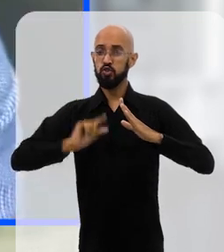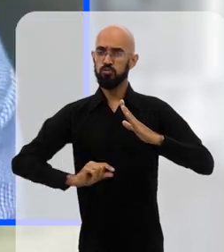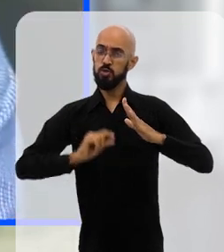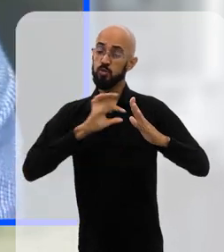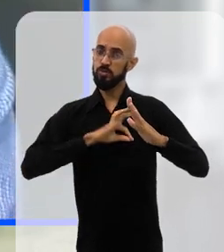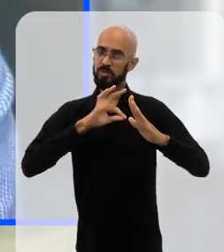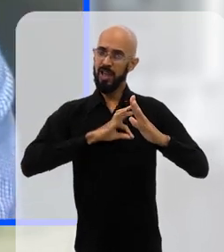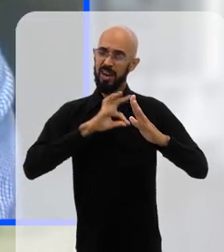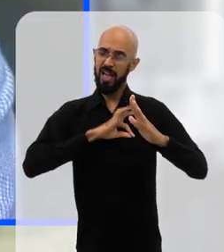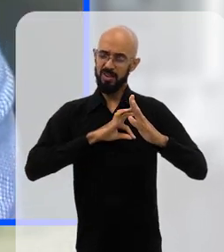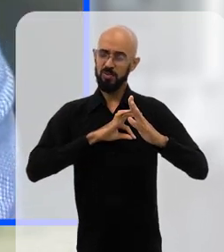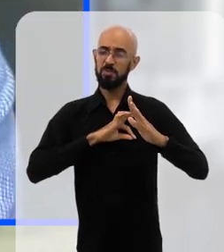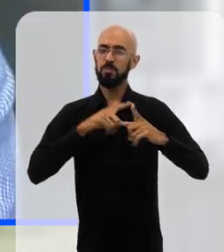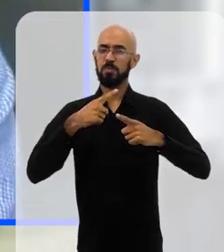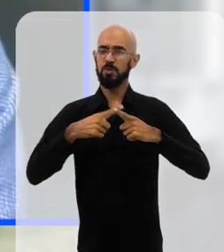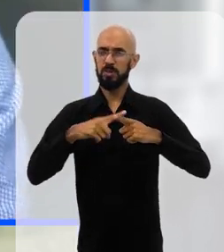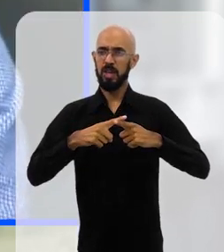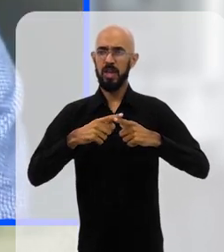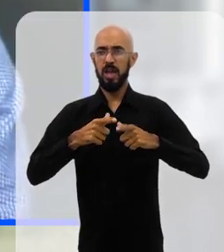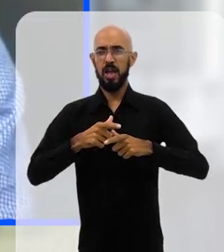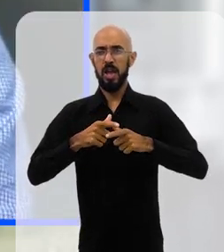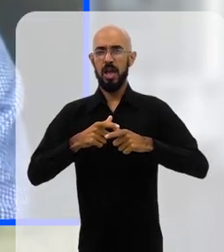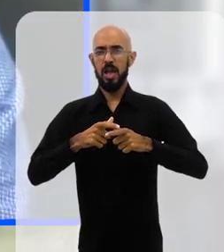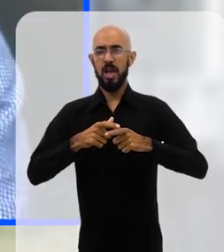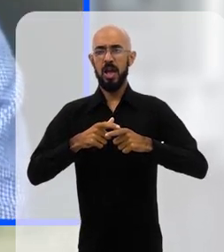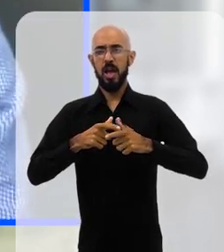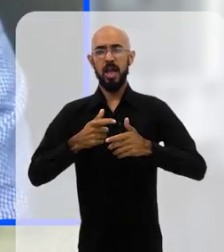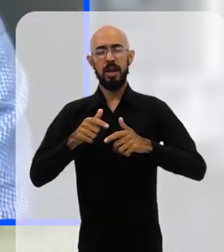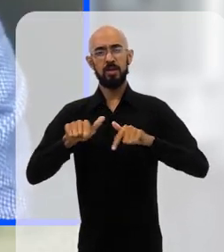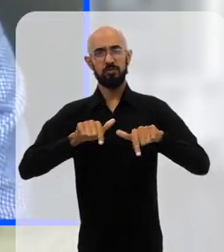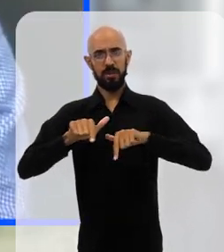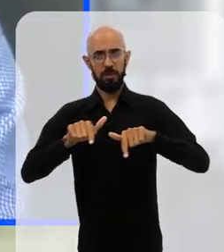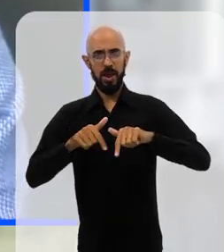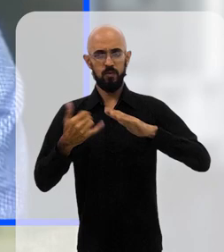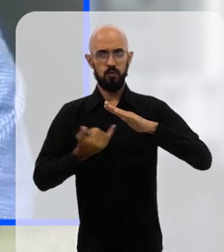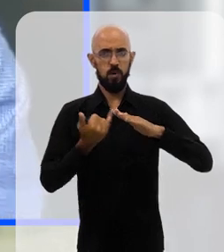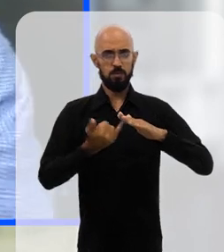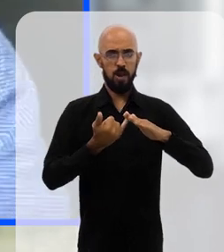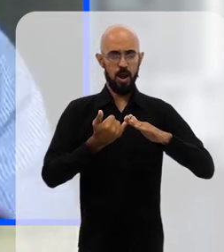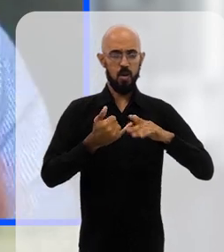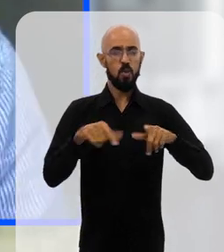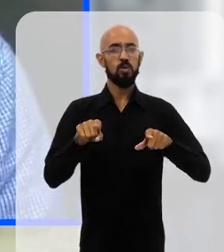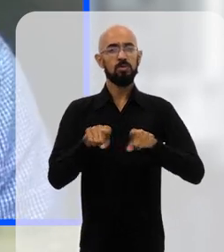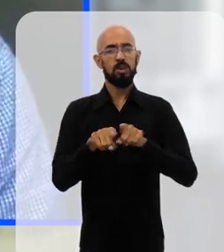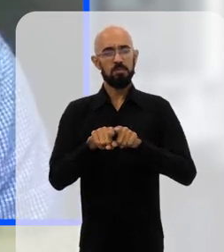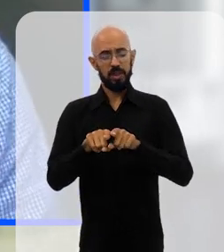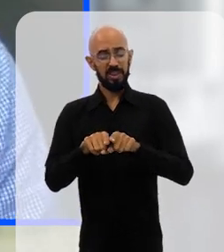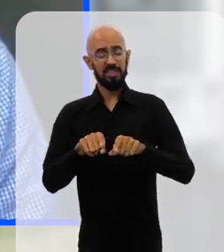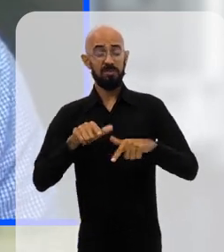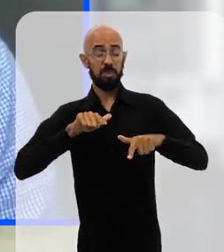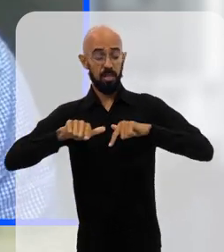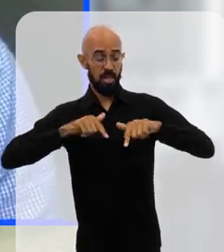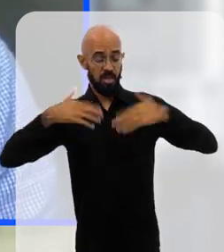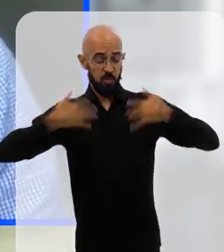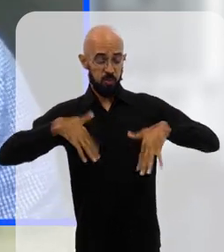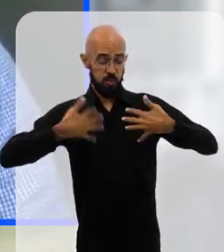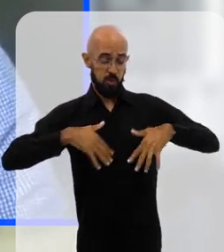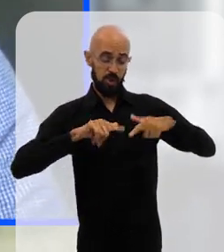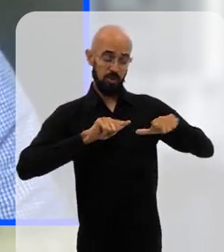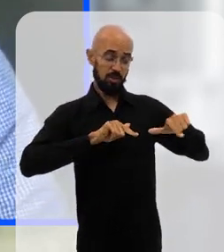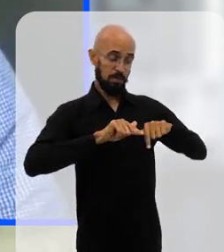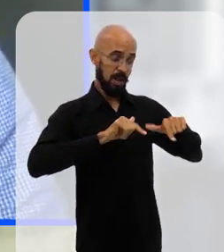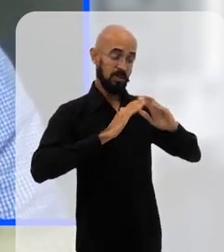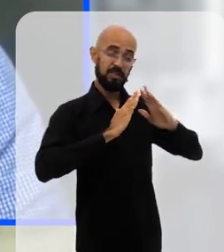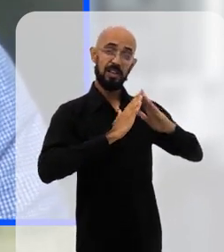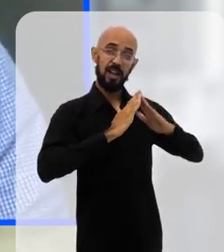renda, porque de uma grande parte consideravam, eram postos de trabalho informais, tiveram sobrecarga de trabalho porque tiveram que acumular